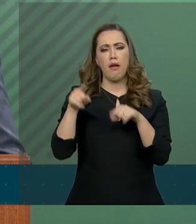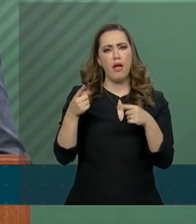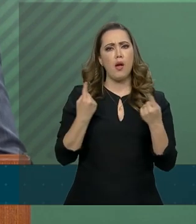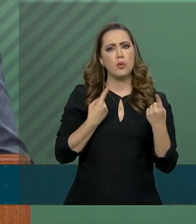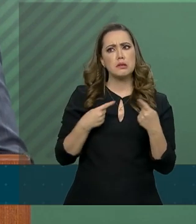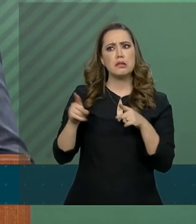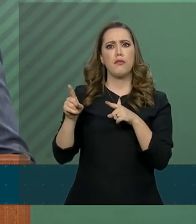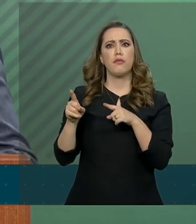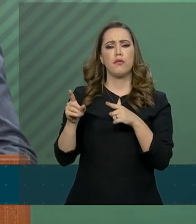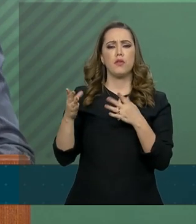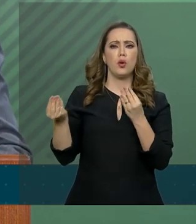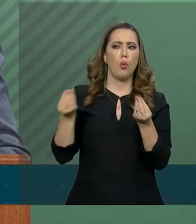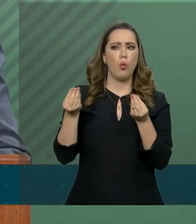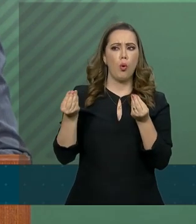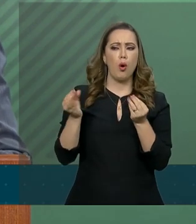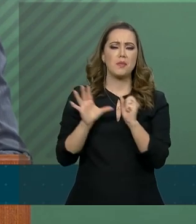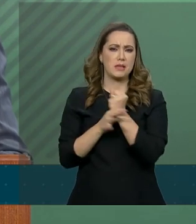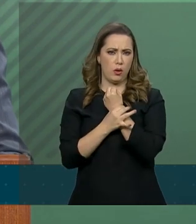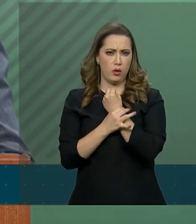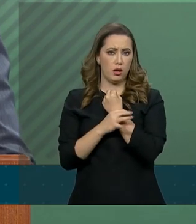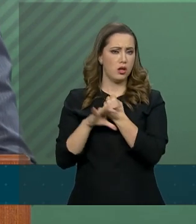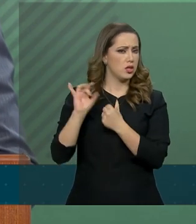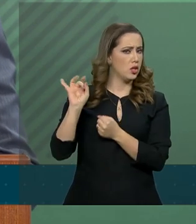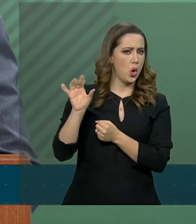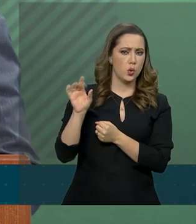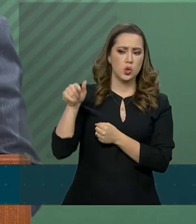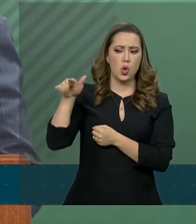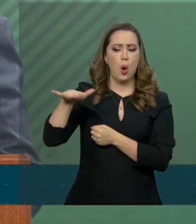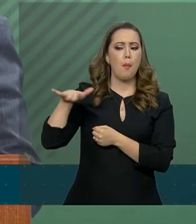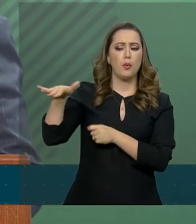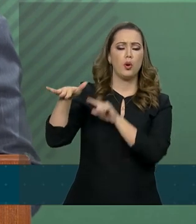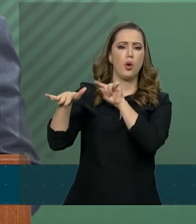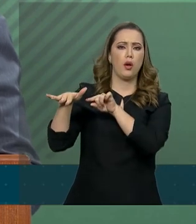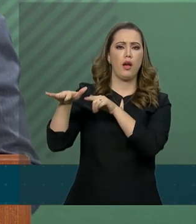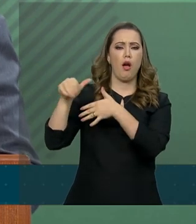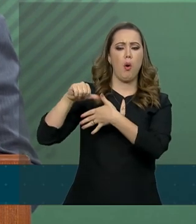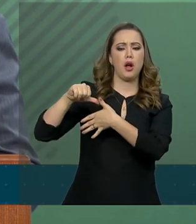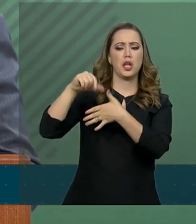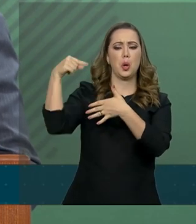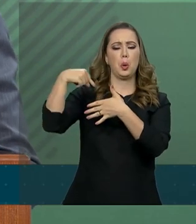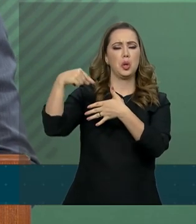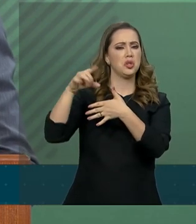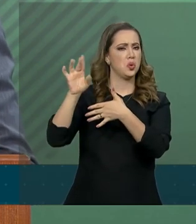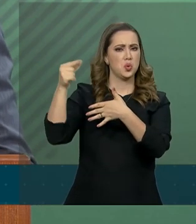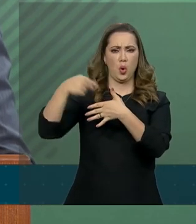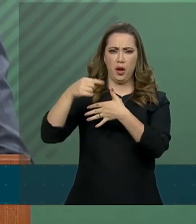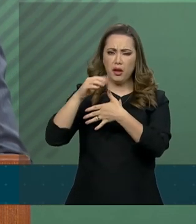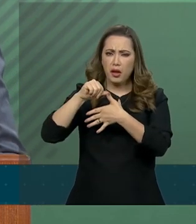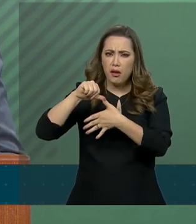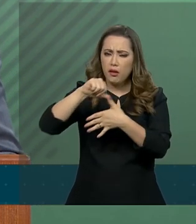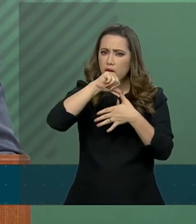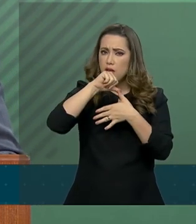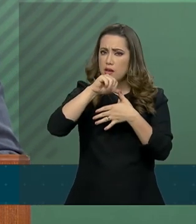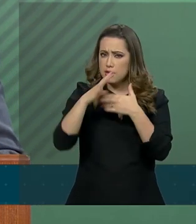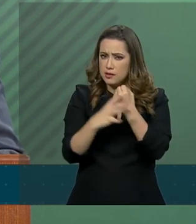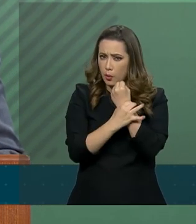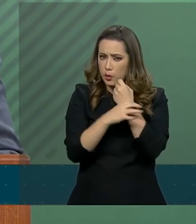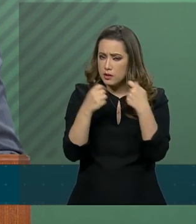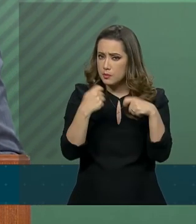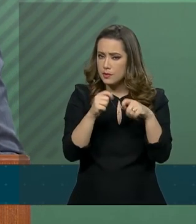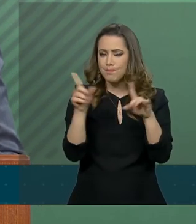segurança não apenas para a região sul-americana, mas para todo o mundo,